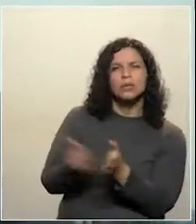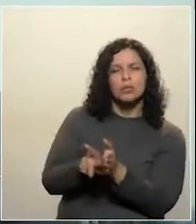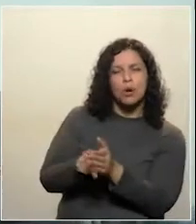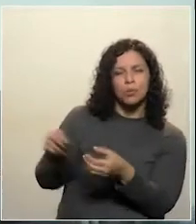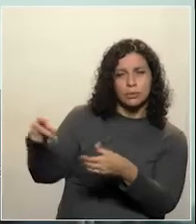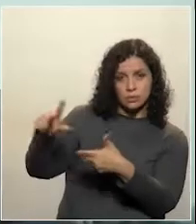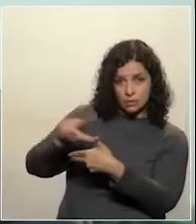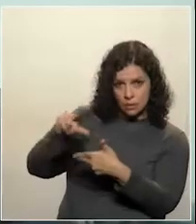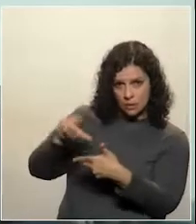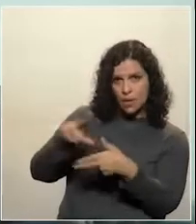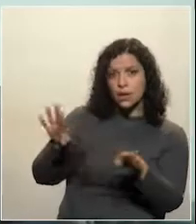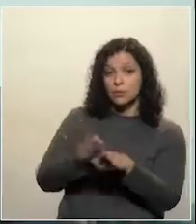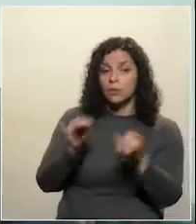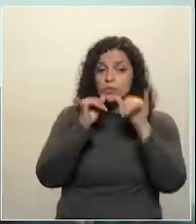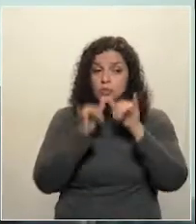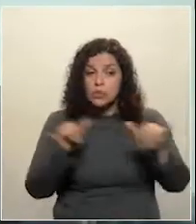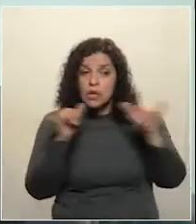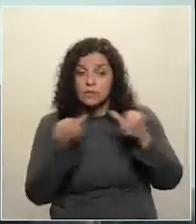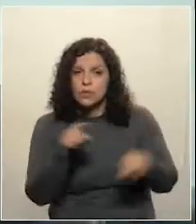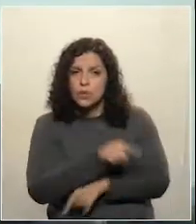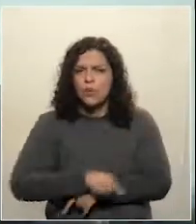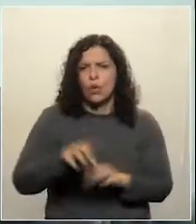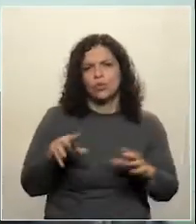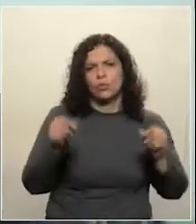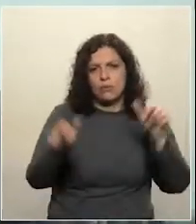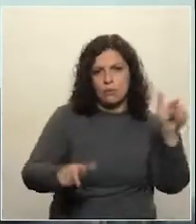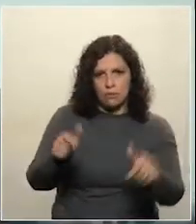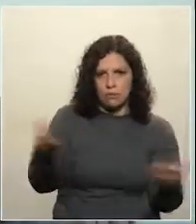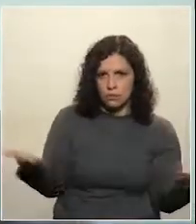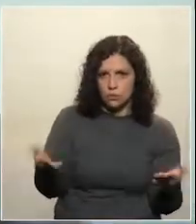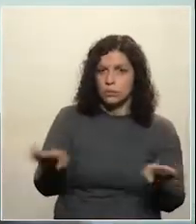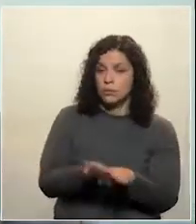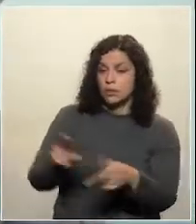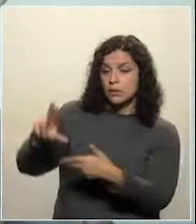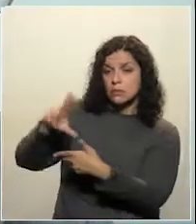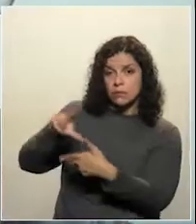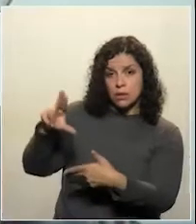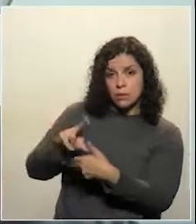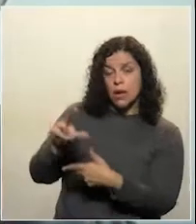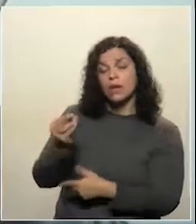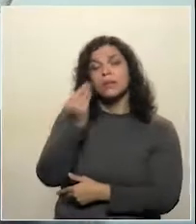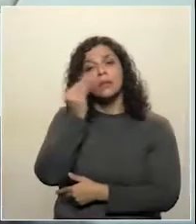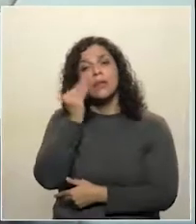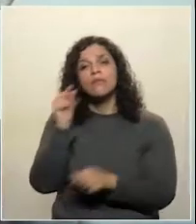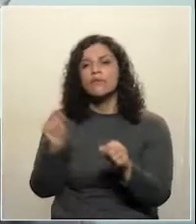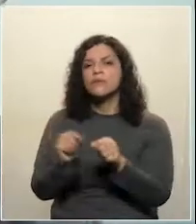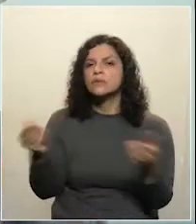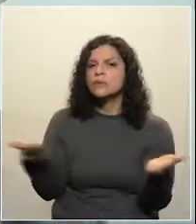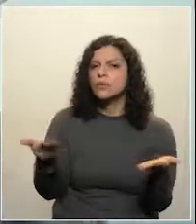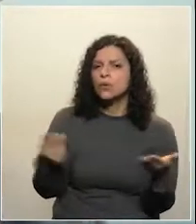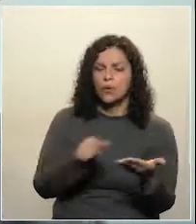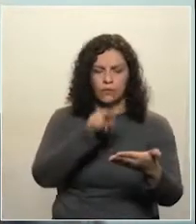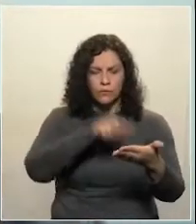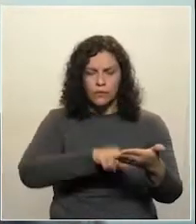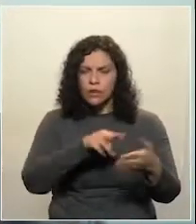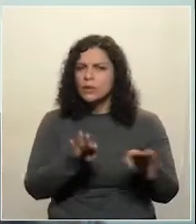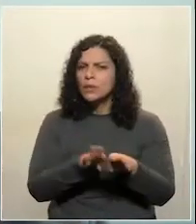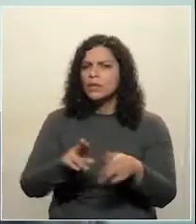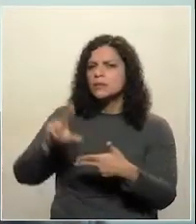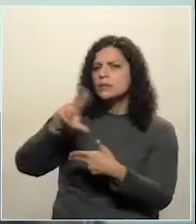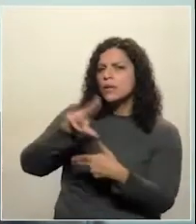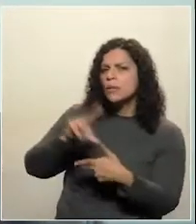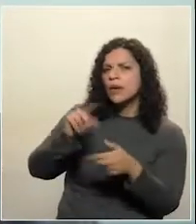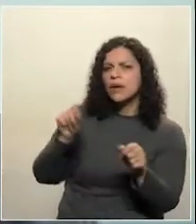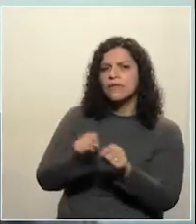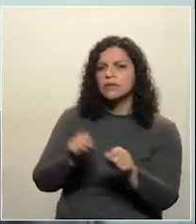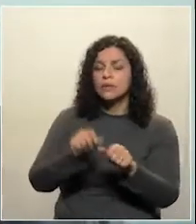houve um comunicado ao mercado, recentemente, inclusive, que a Sanepar pretendia fazer, eu estou com ele aqui, pretendia fazer uma